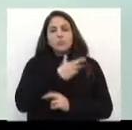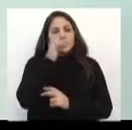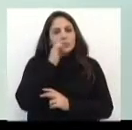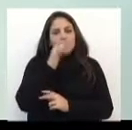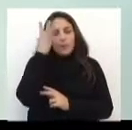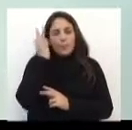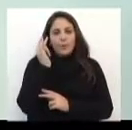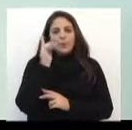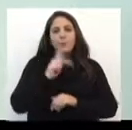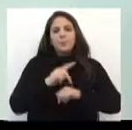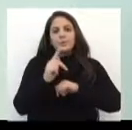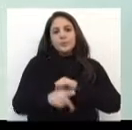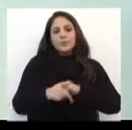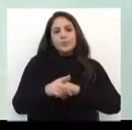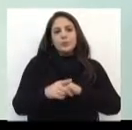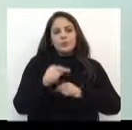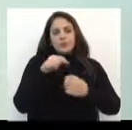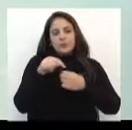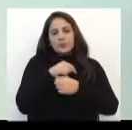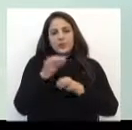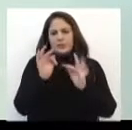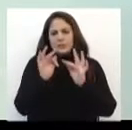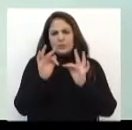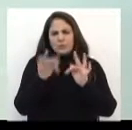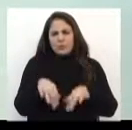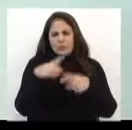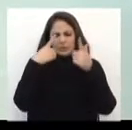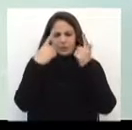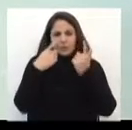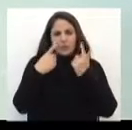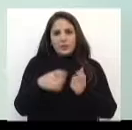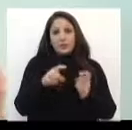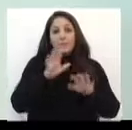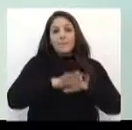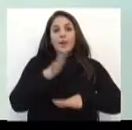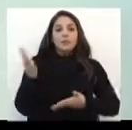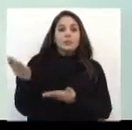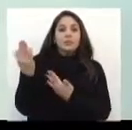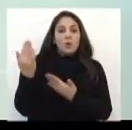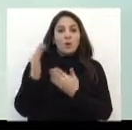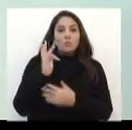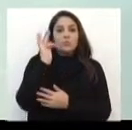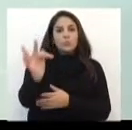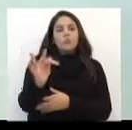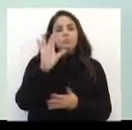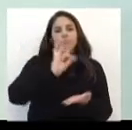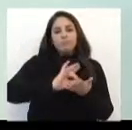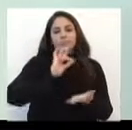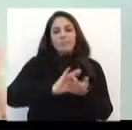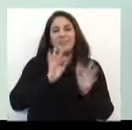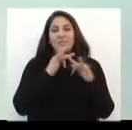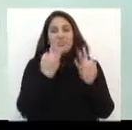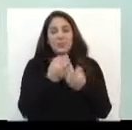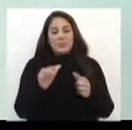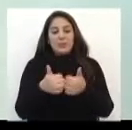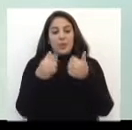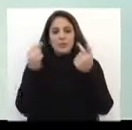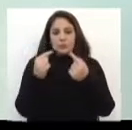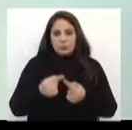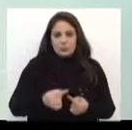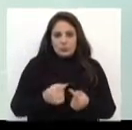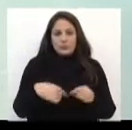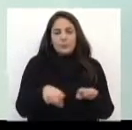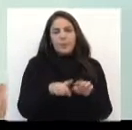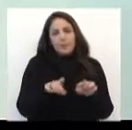em Passuno uma cidade menos violenta, com mais jovens, com um futuro garantido, famílias melhores estruturadas